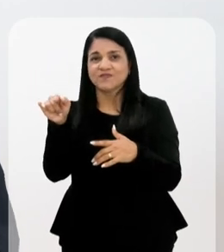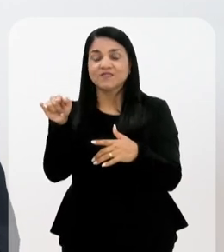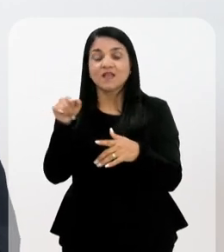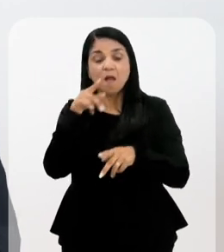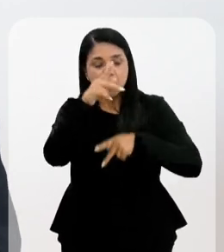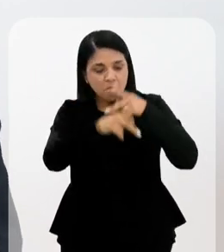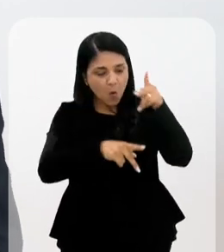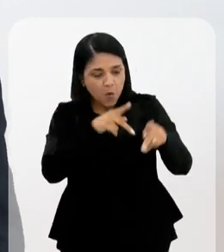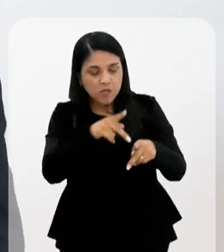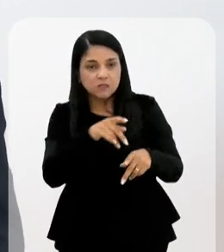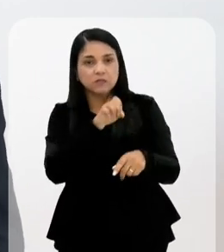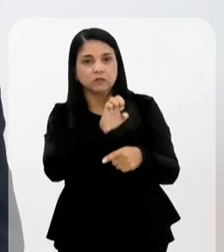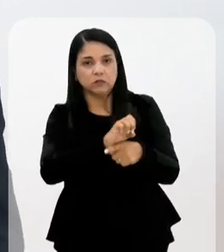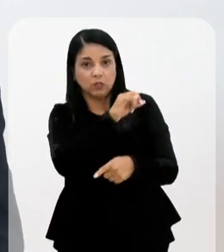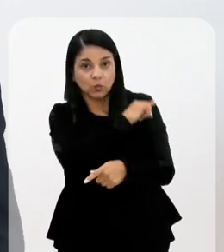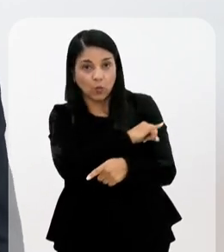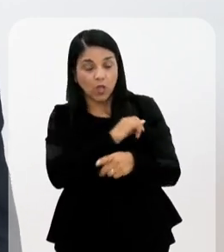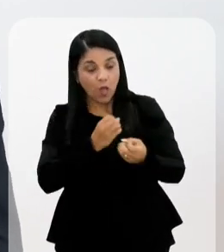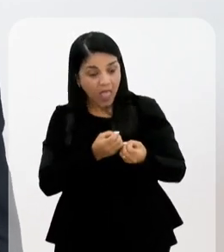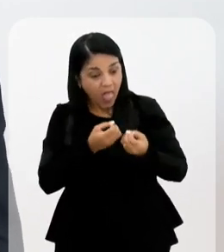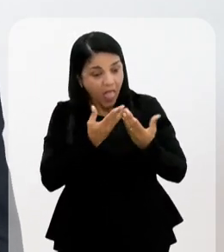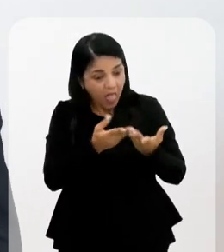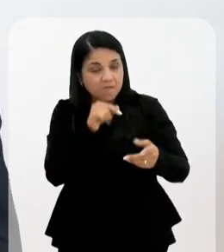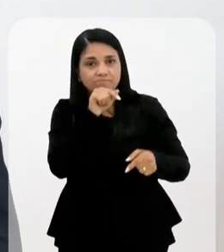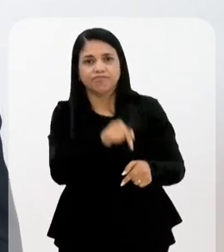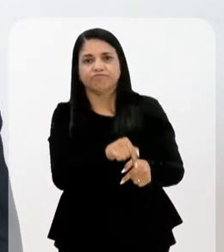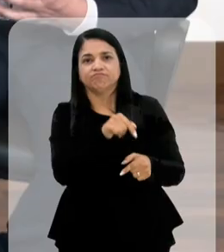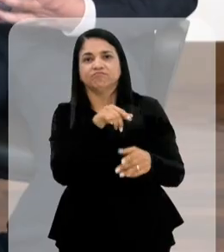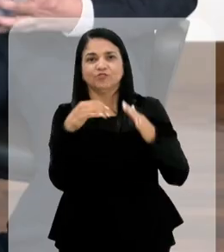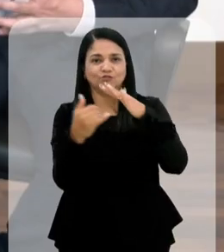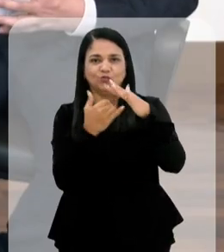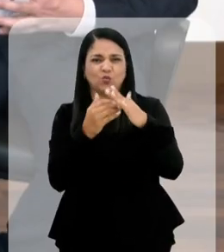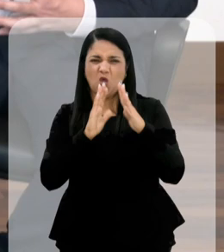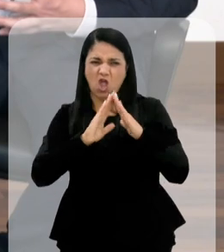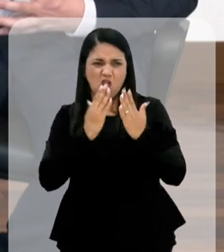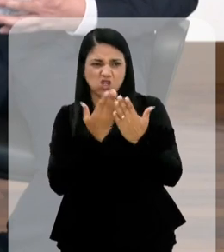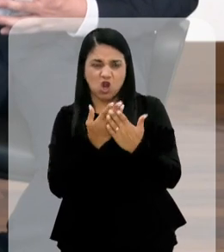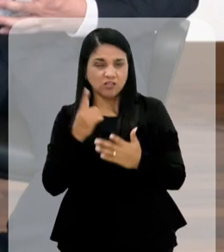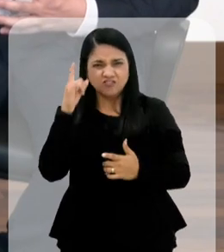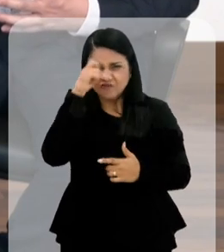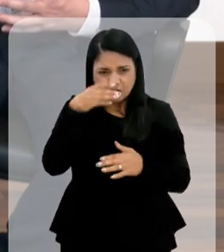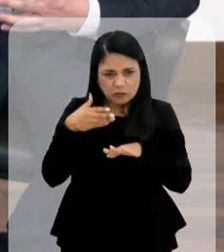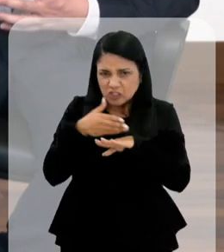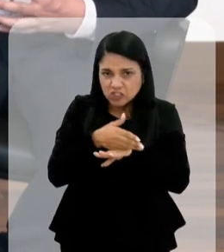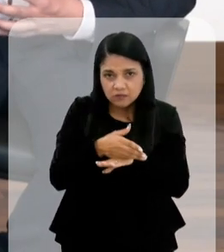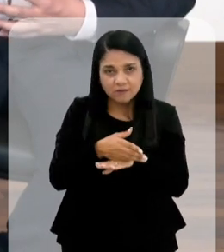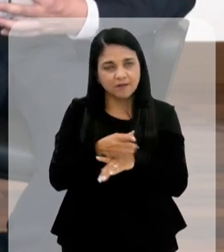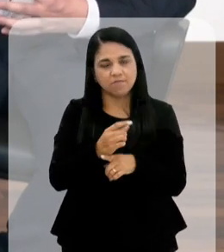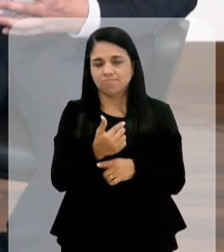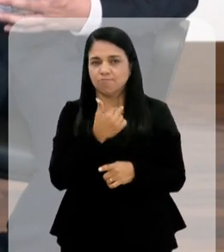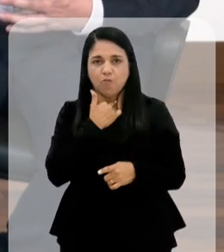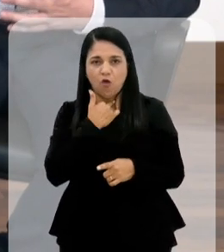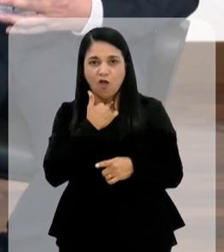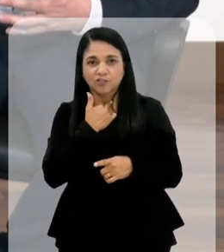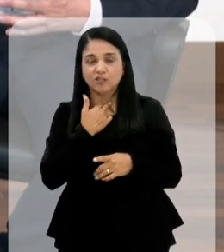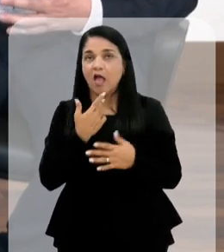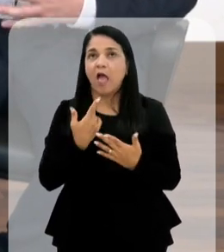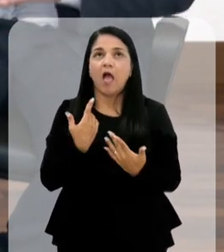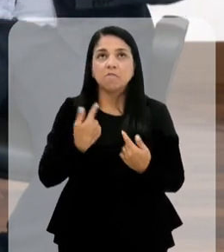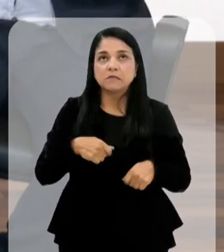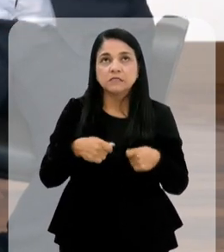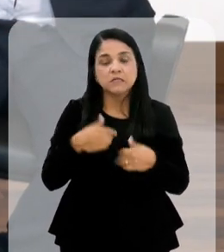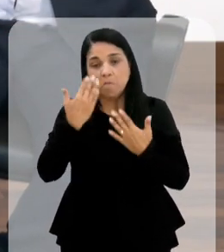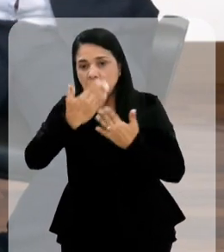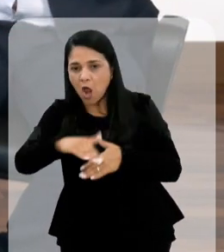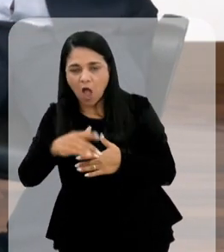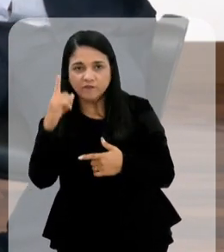a população do Estado do Rio de Janeiro precisa entender que ele é da população. Ele não pode ser aquela escola difícil de entrar. Ele não pode ser aquela escola federal,